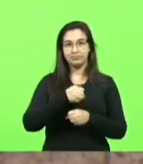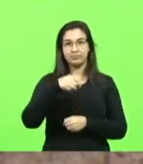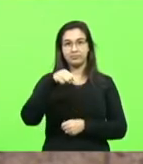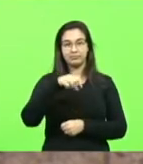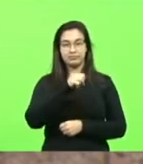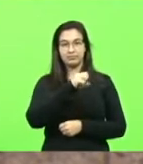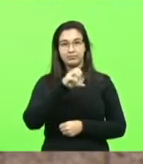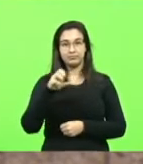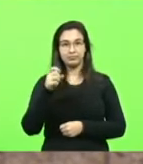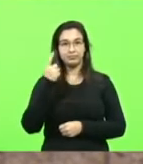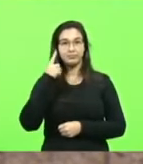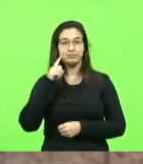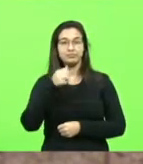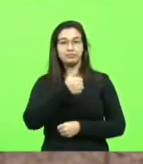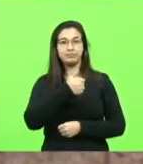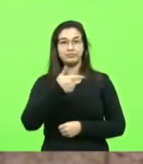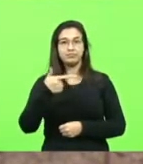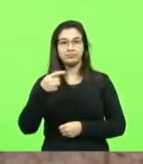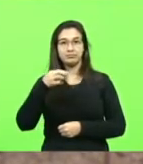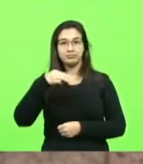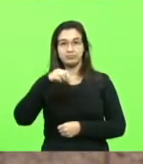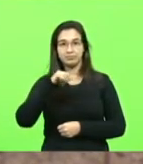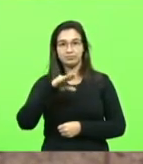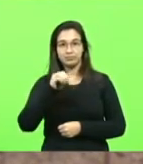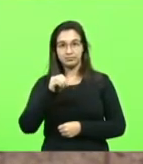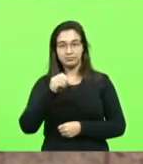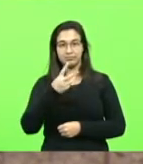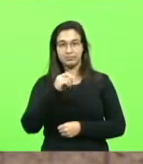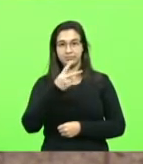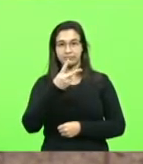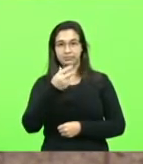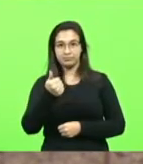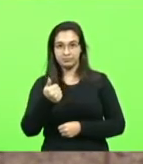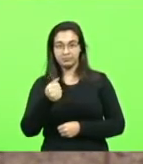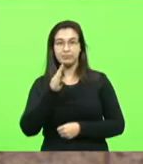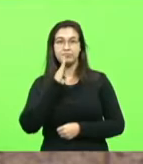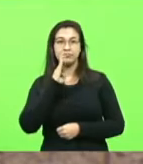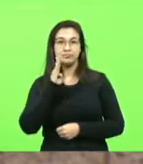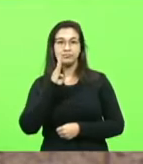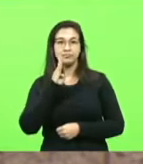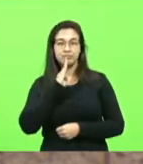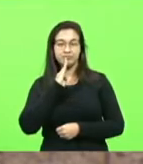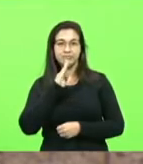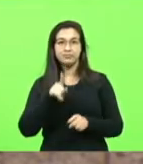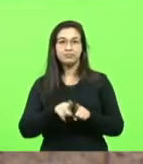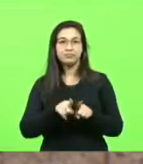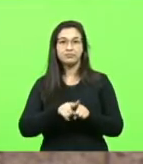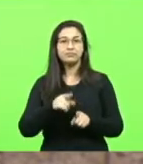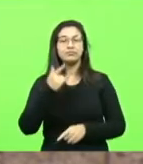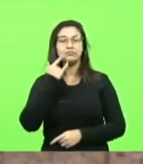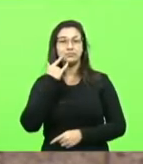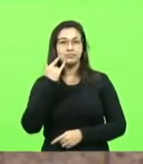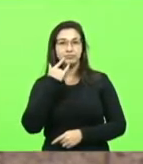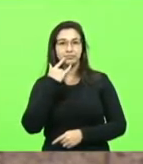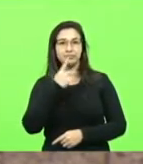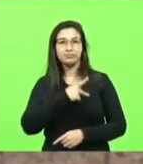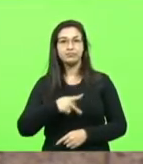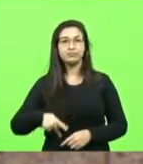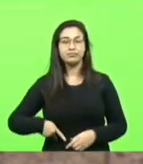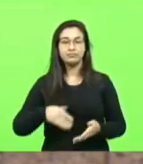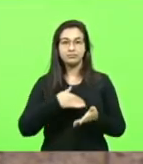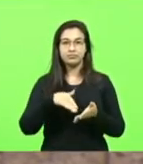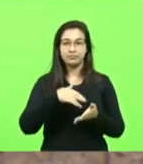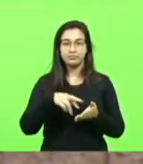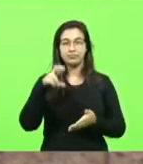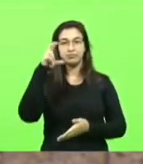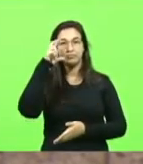realizada em 12 de maio de 2021. Presidência, deputados Mauro de Nadal e Nilson Berlanda. Secretarias, deputado Ricardo Alba,